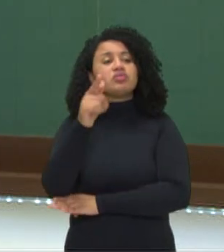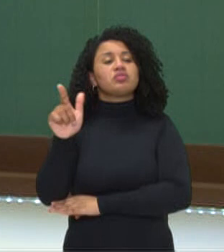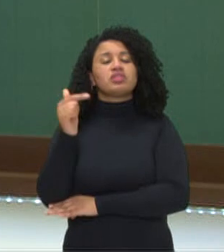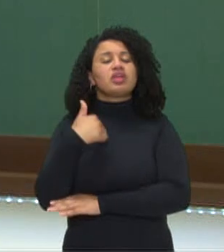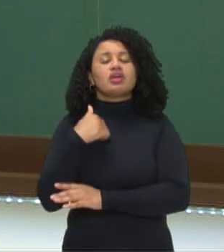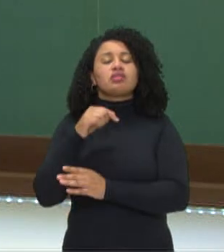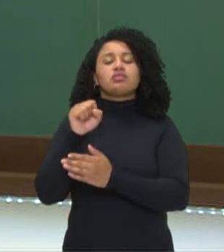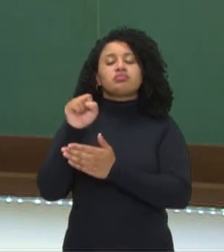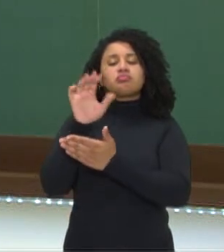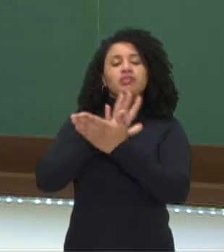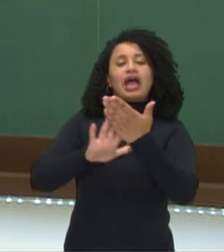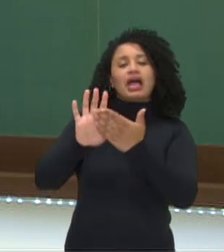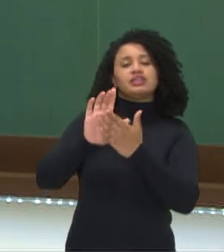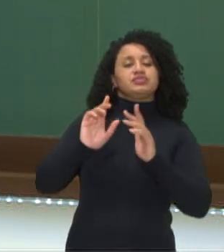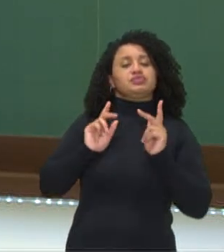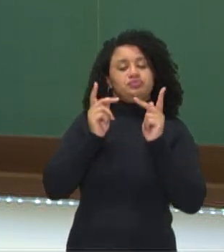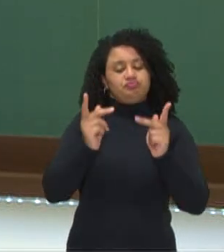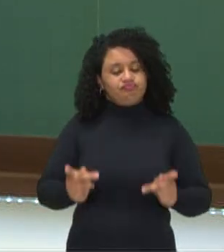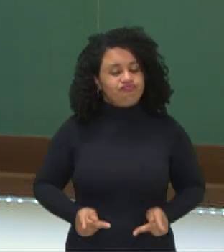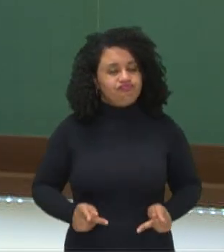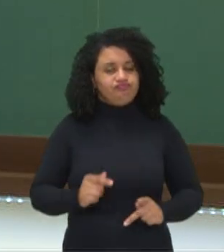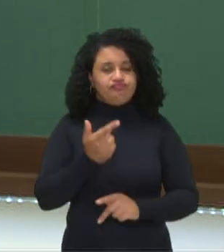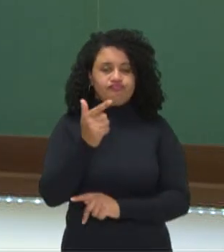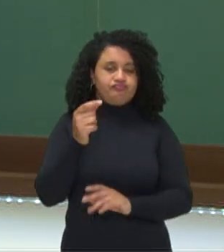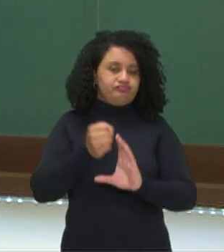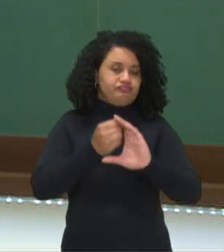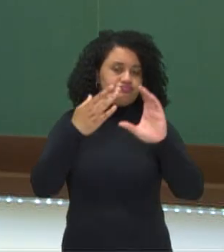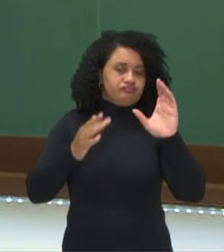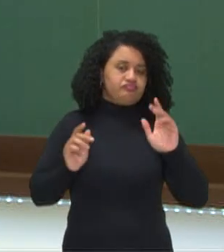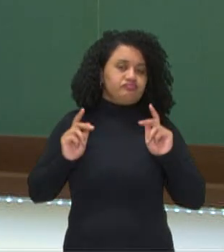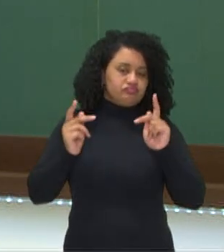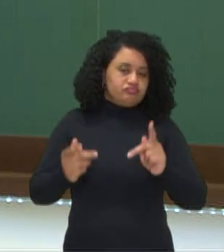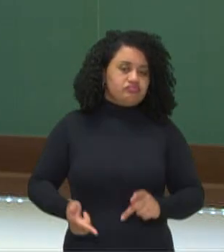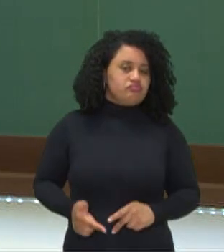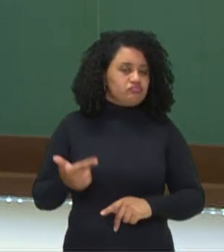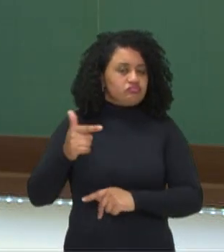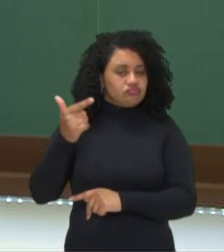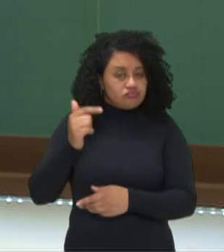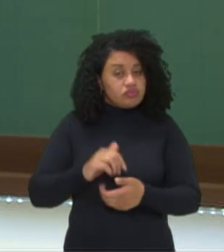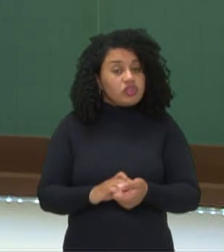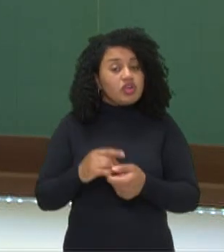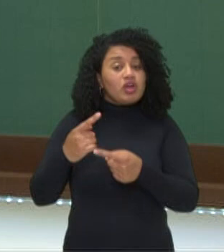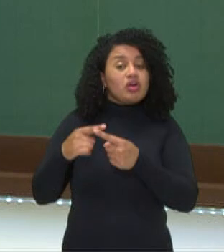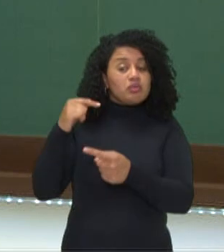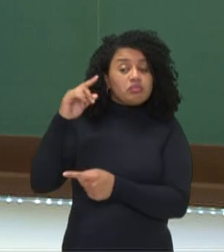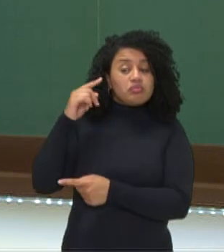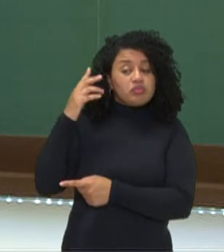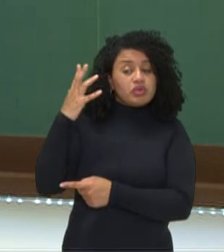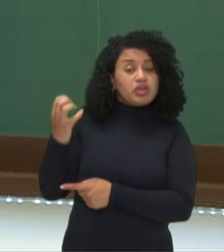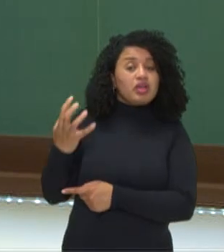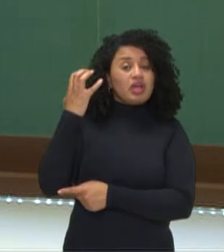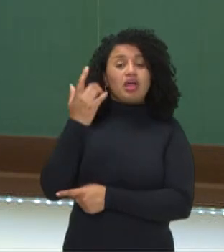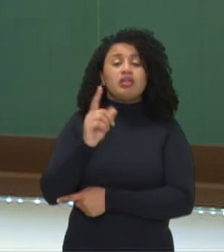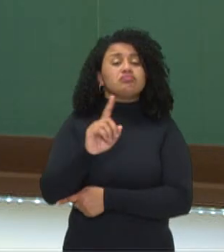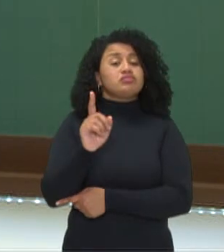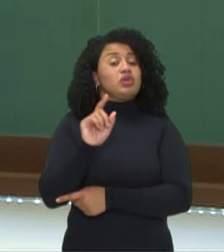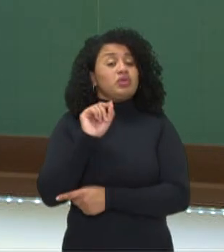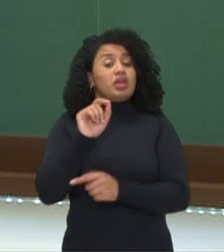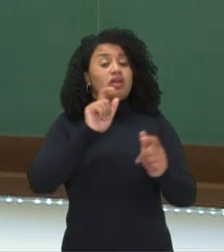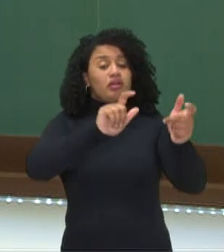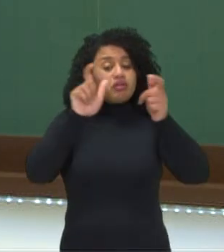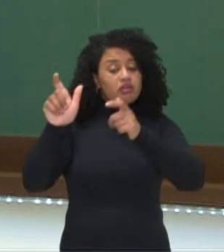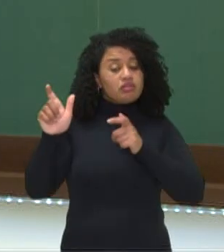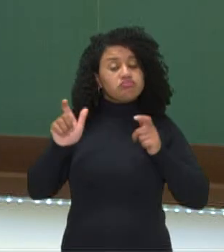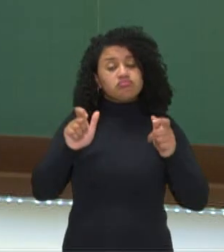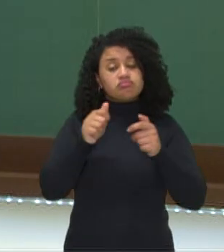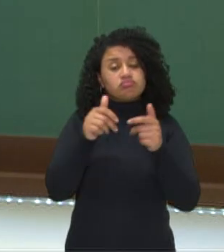figura antropomórfica, ele não tem características humanas, já que ele é impessoal, ele está nas